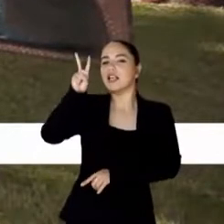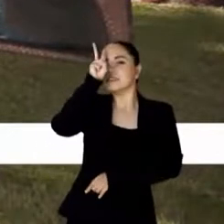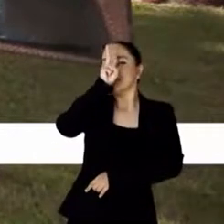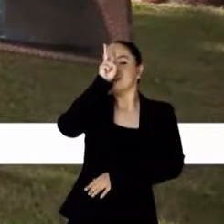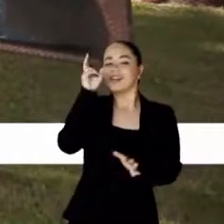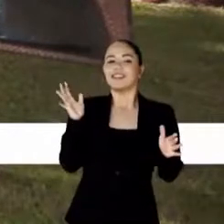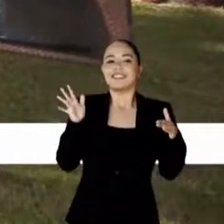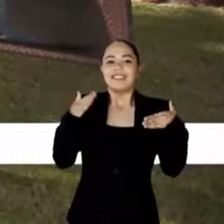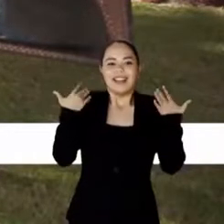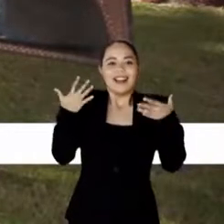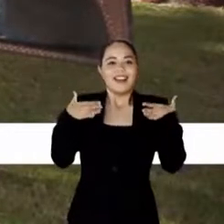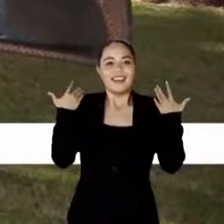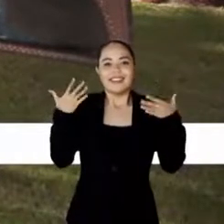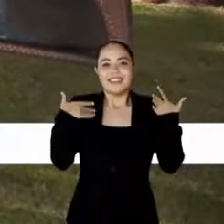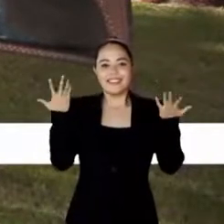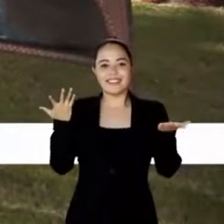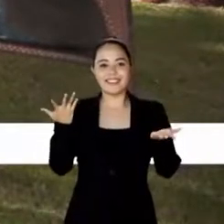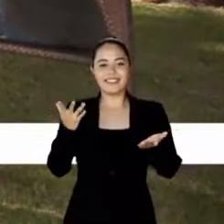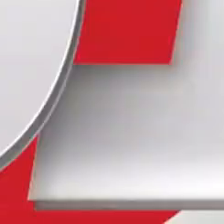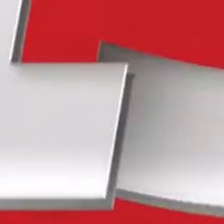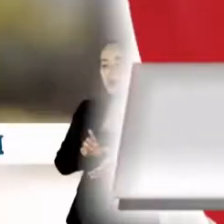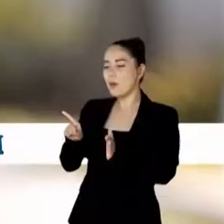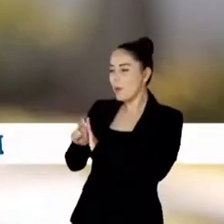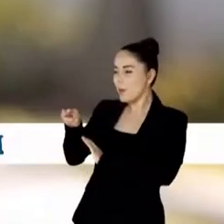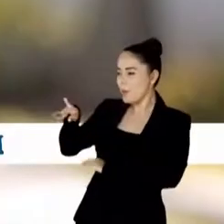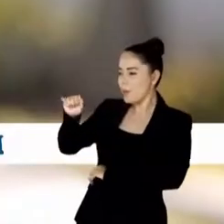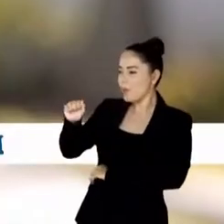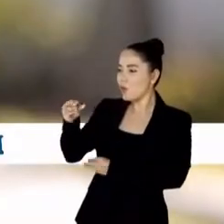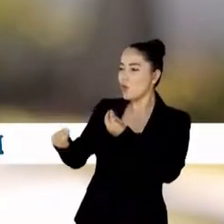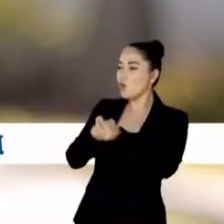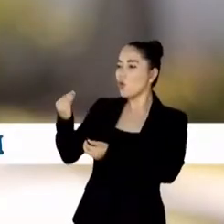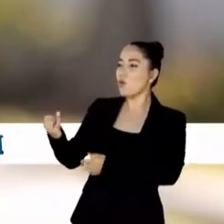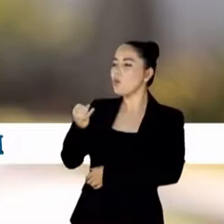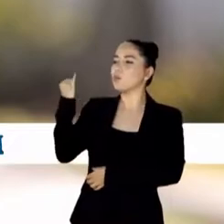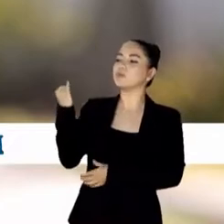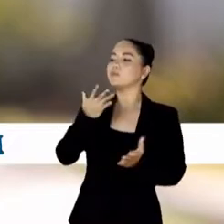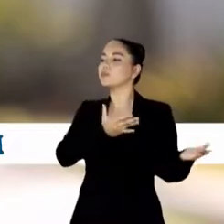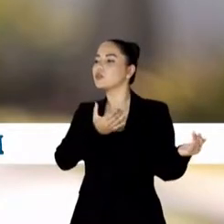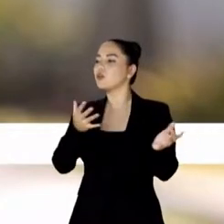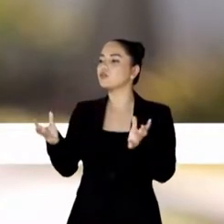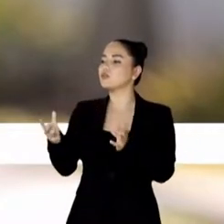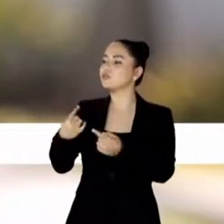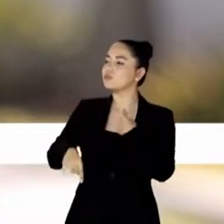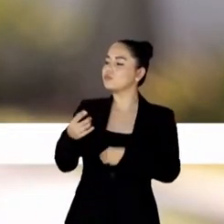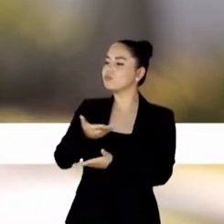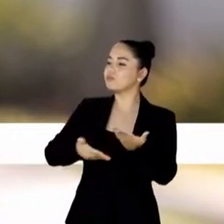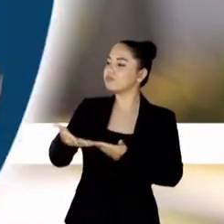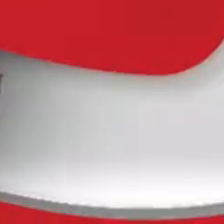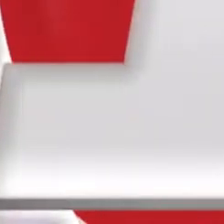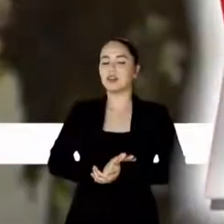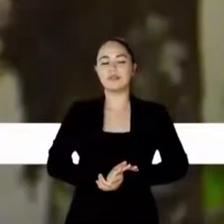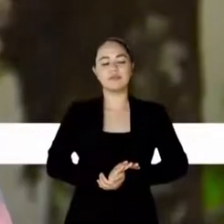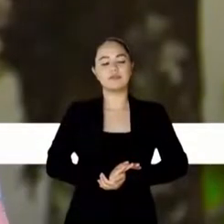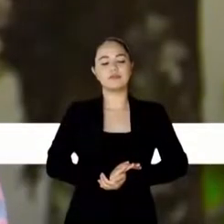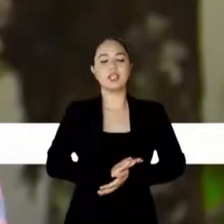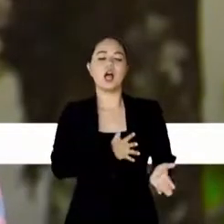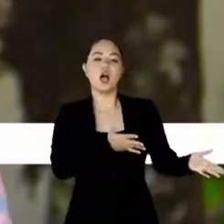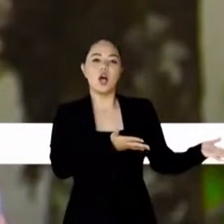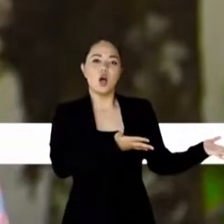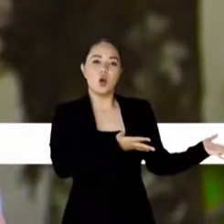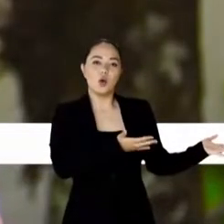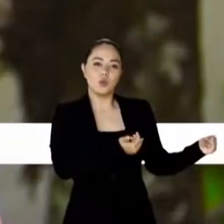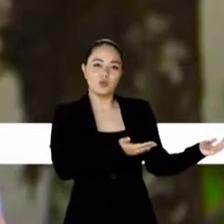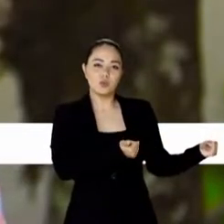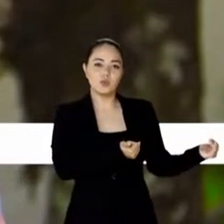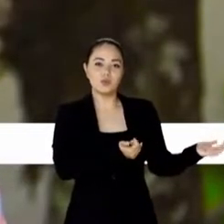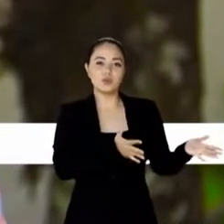recordo sempre com muita alegria. Moca, como o senhor vê a importância do jovem na política? Olha, a